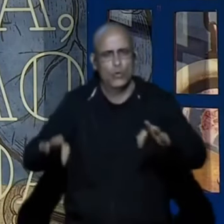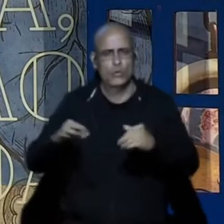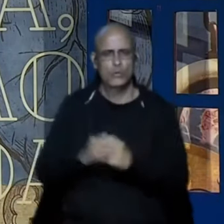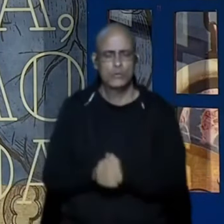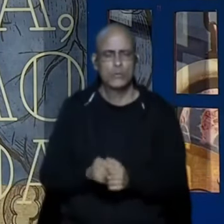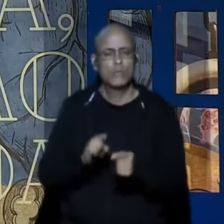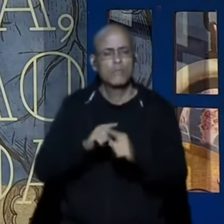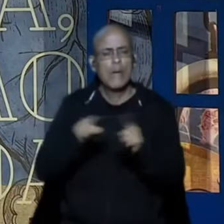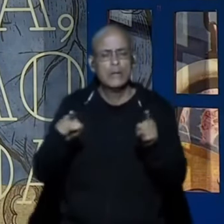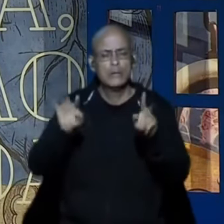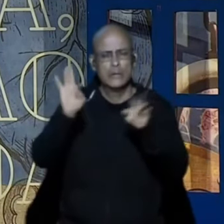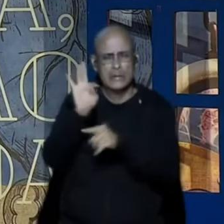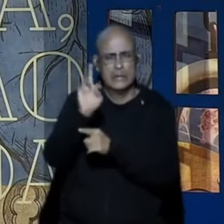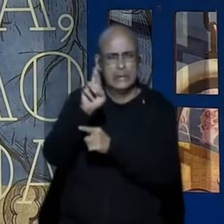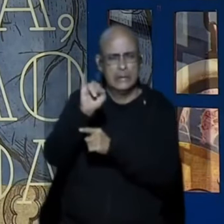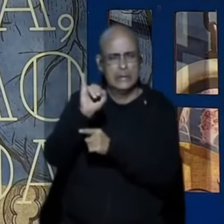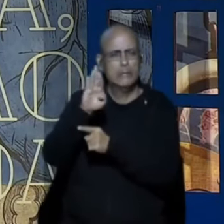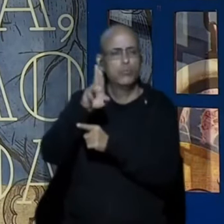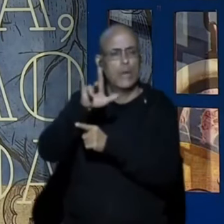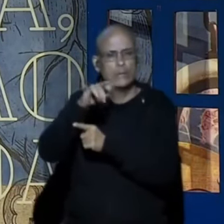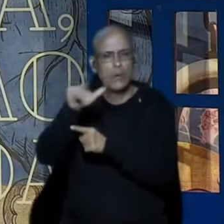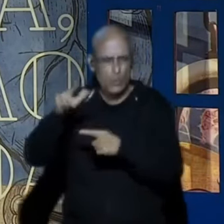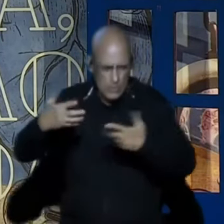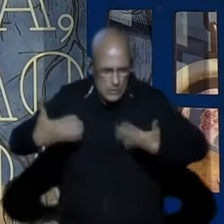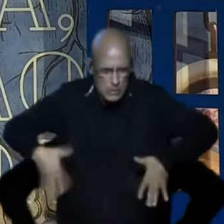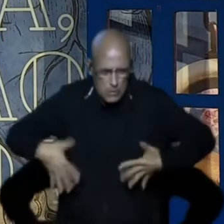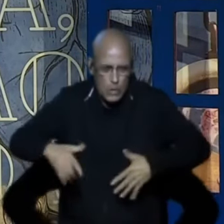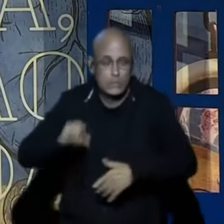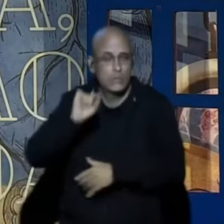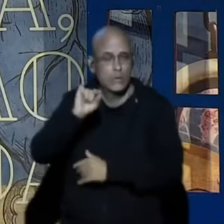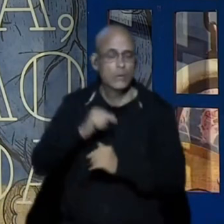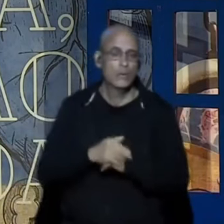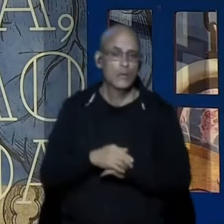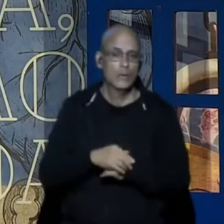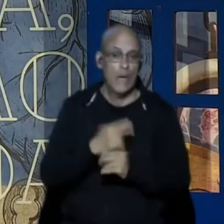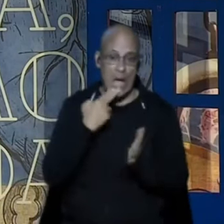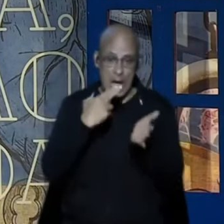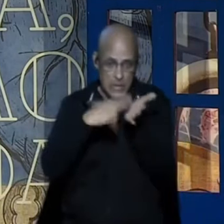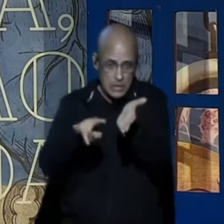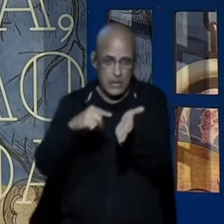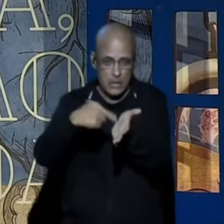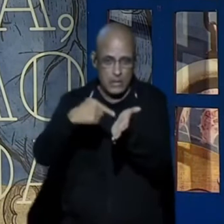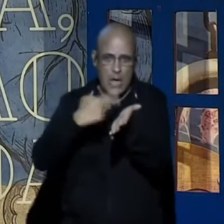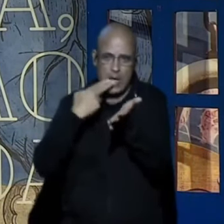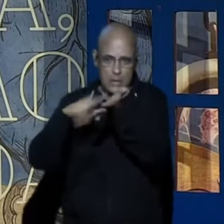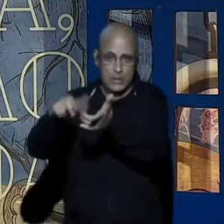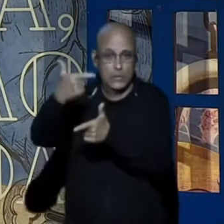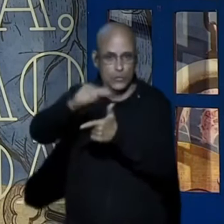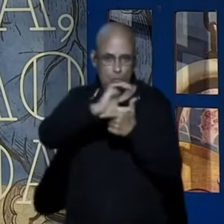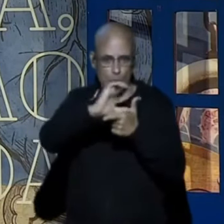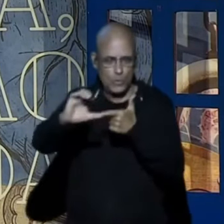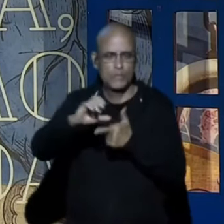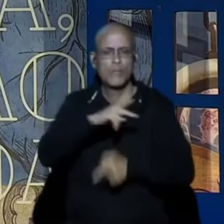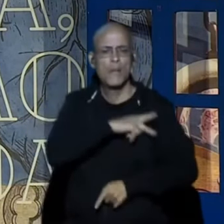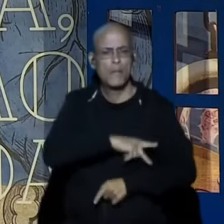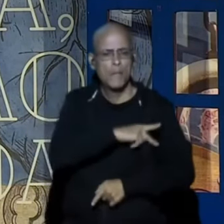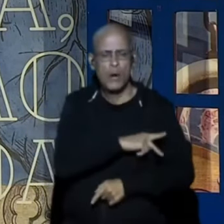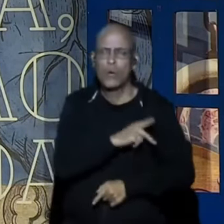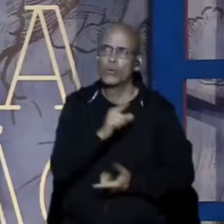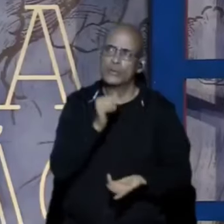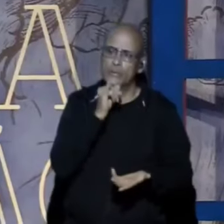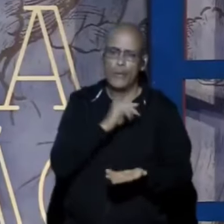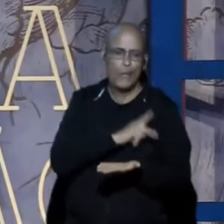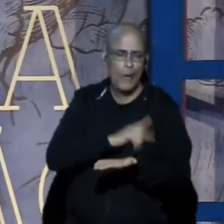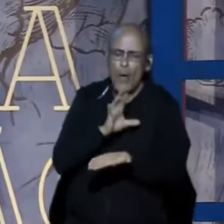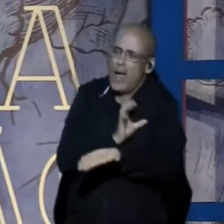também a tribulação para o apóstolo Paulo Especificamente nesta carta Quando ele Que amava tanto